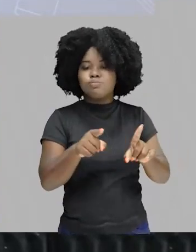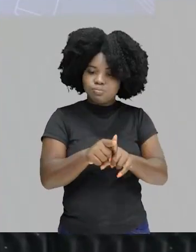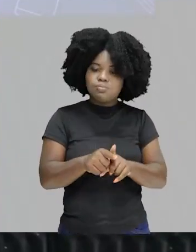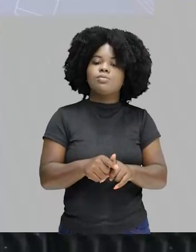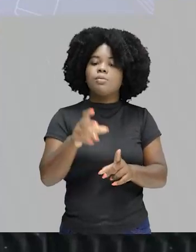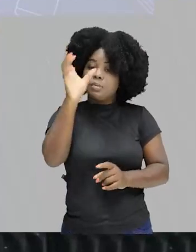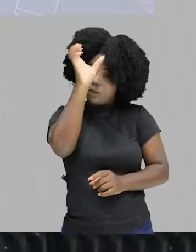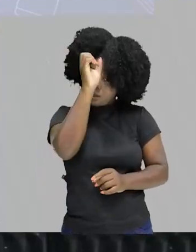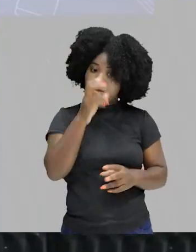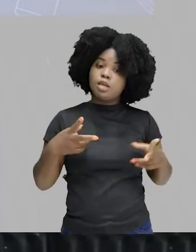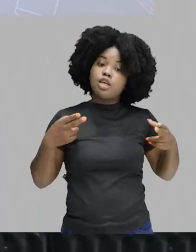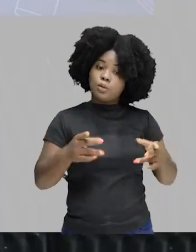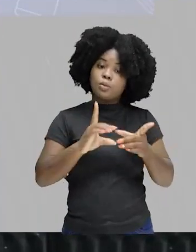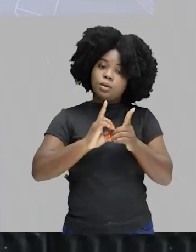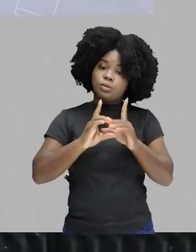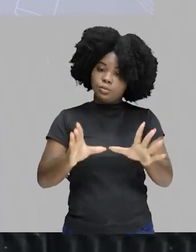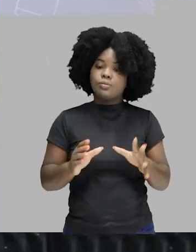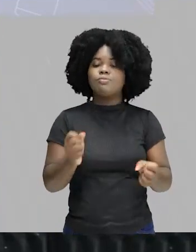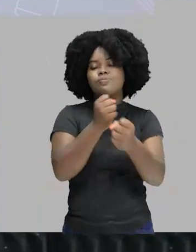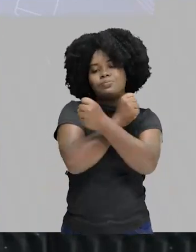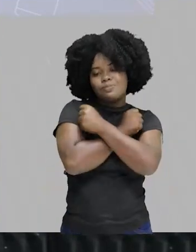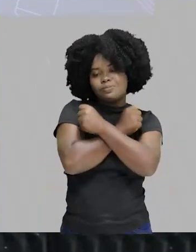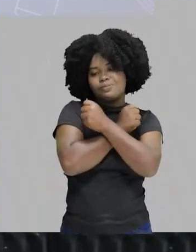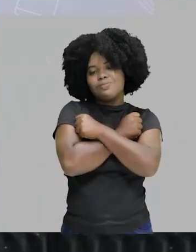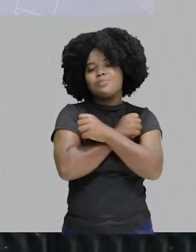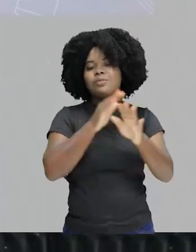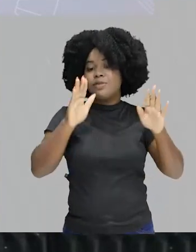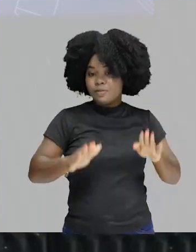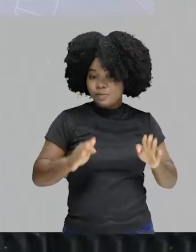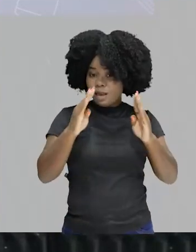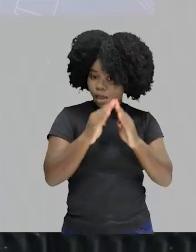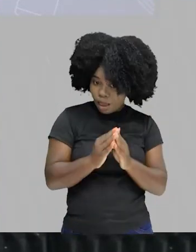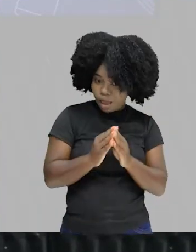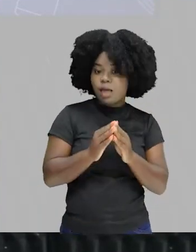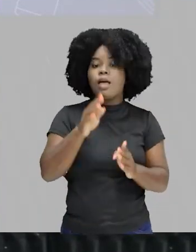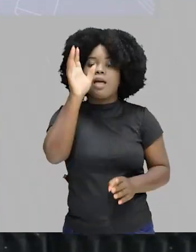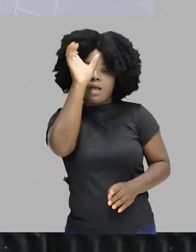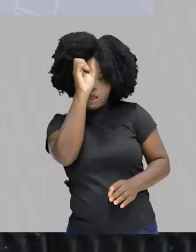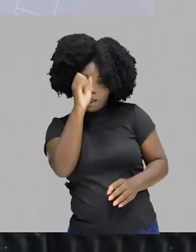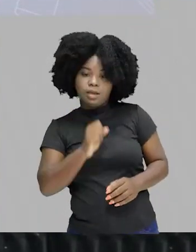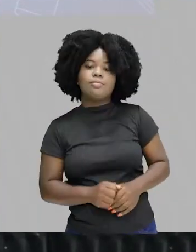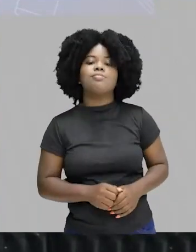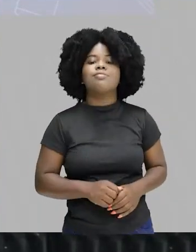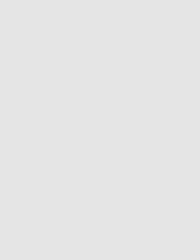delinear, igual a democracia. Fica um forte abraço. Fique em casa, mas fique conosco.